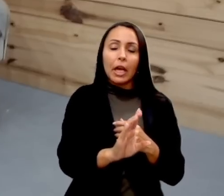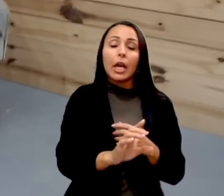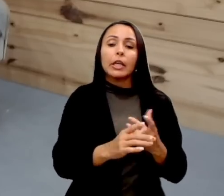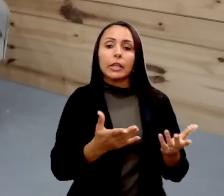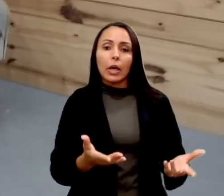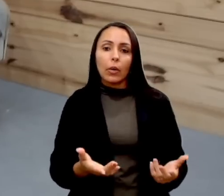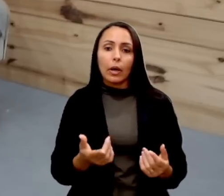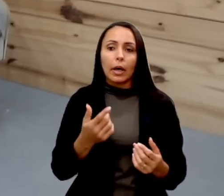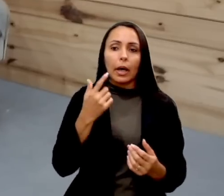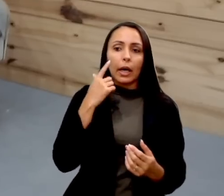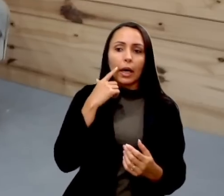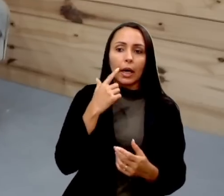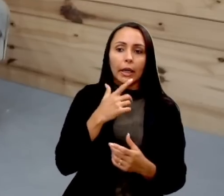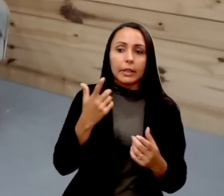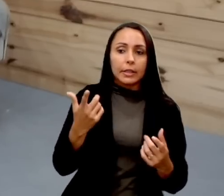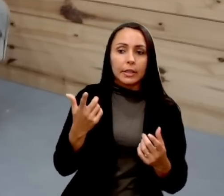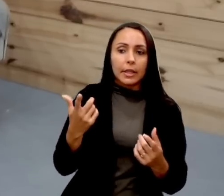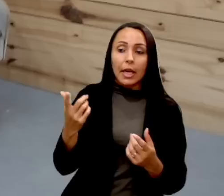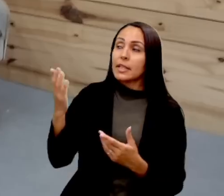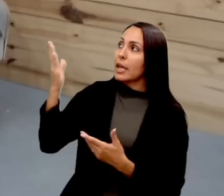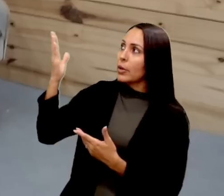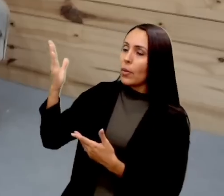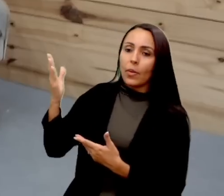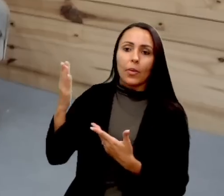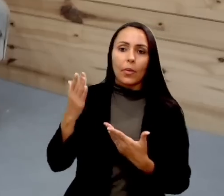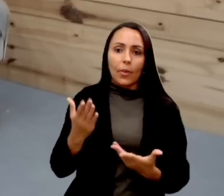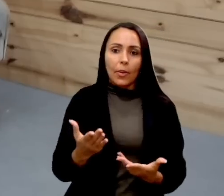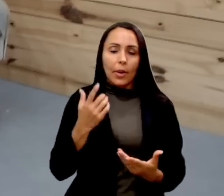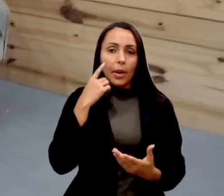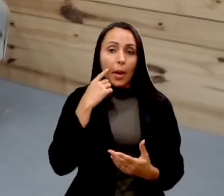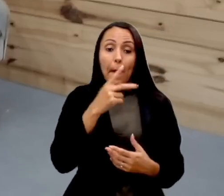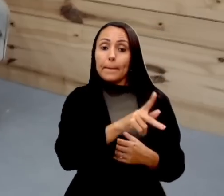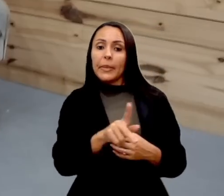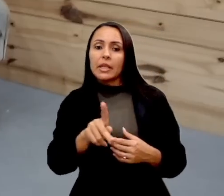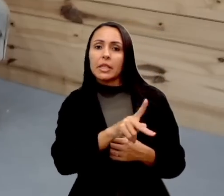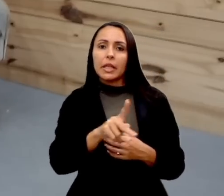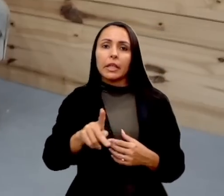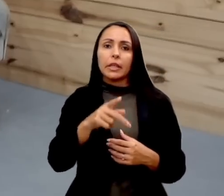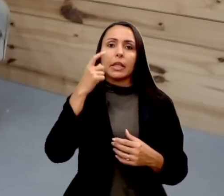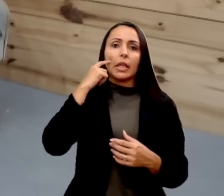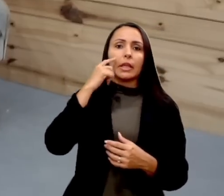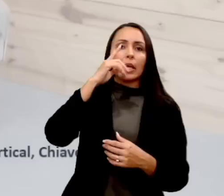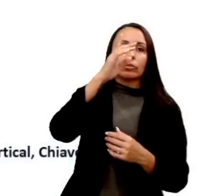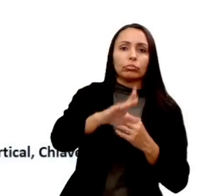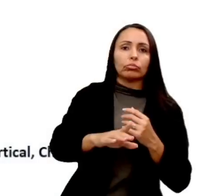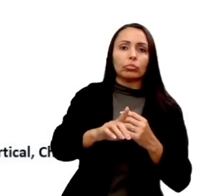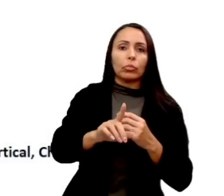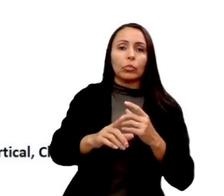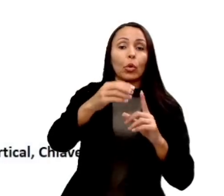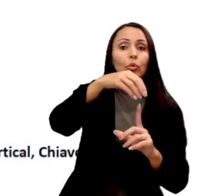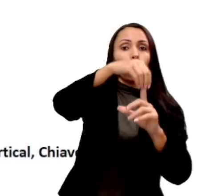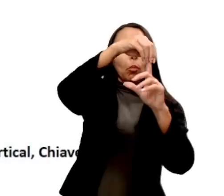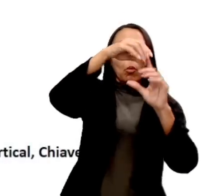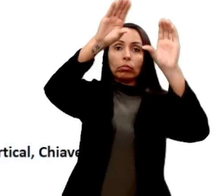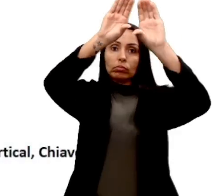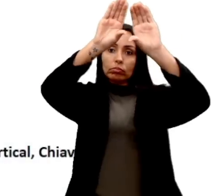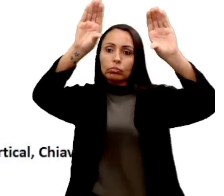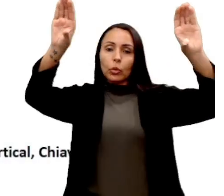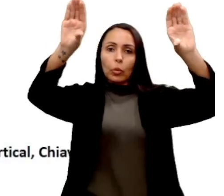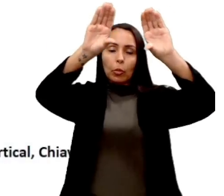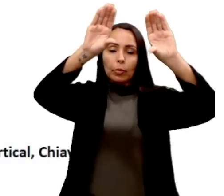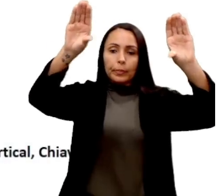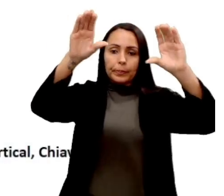Ou seja, topo, não Isso, exatamente. Ele está ali, o presidente, ele está no topo. Quando a realidade, ele nada mais é do que um bom